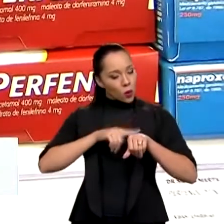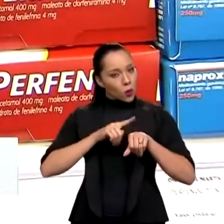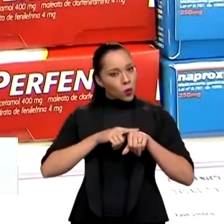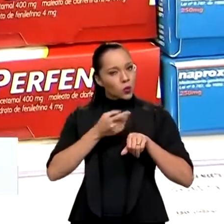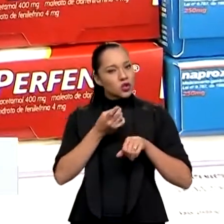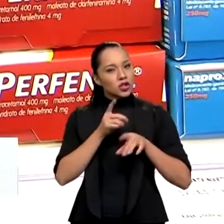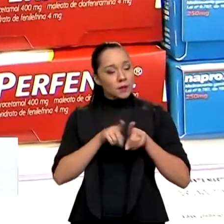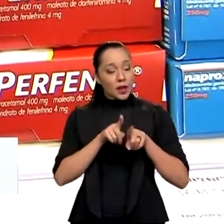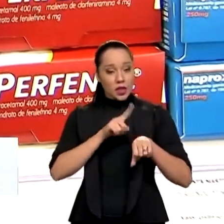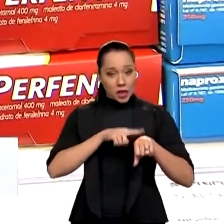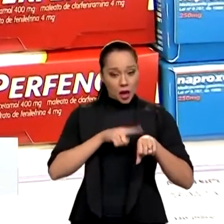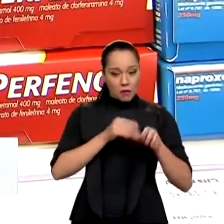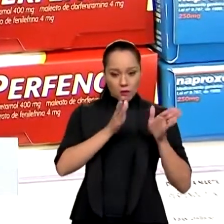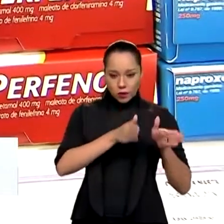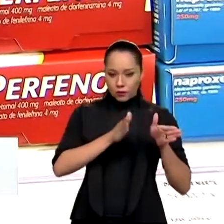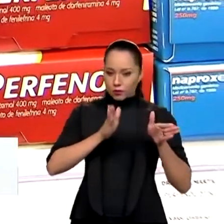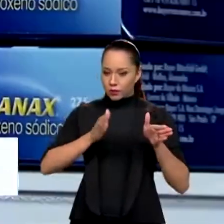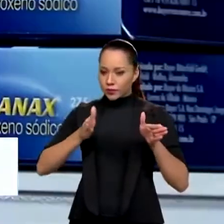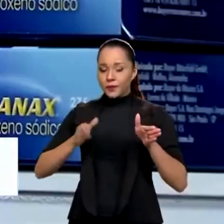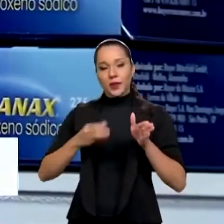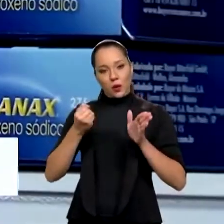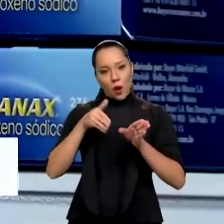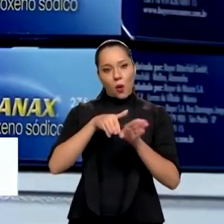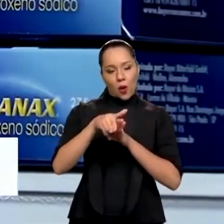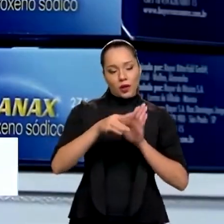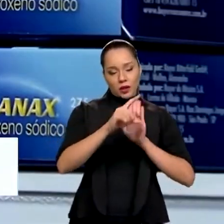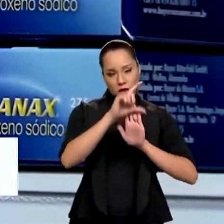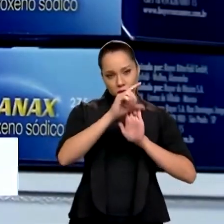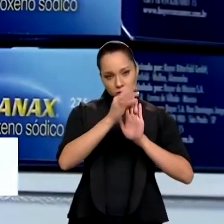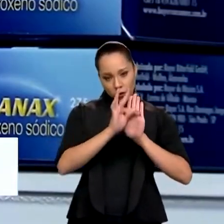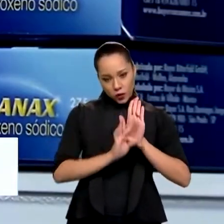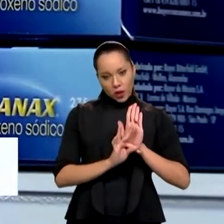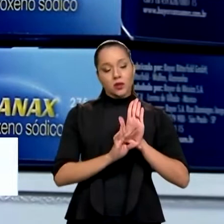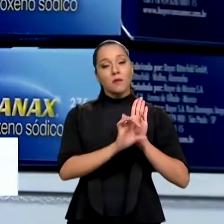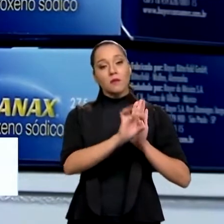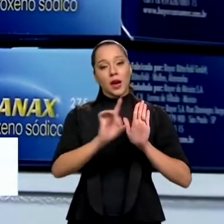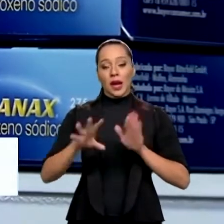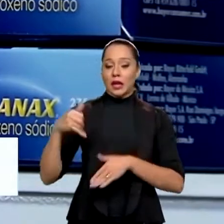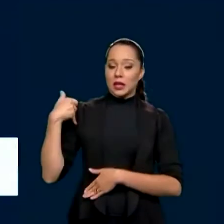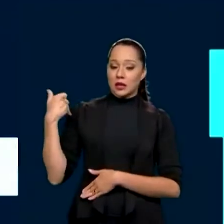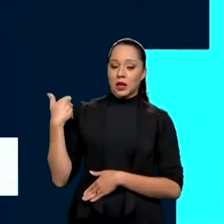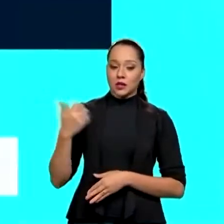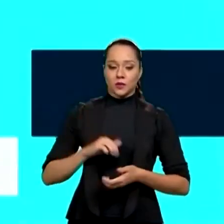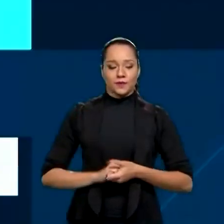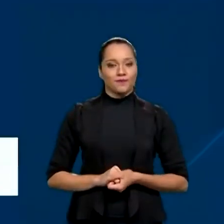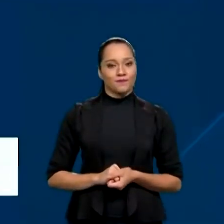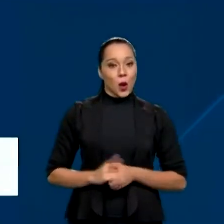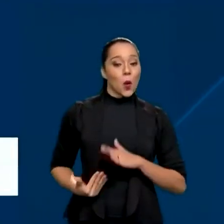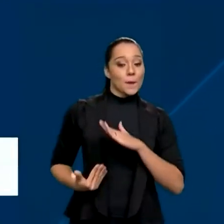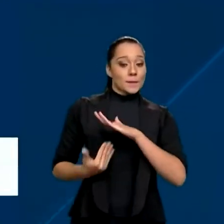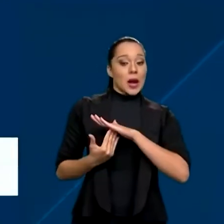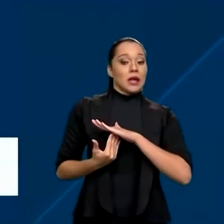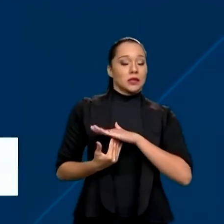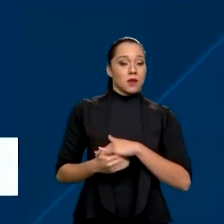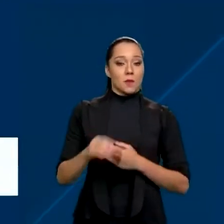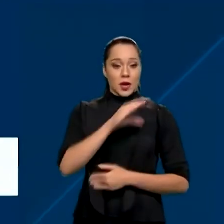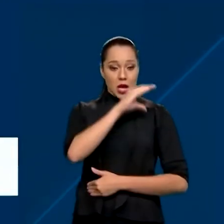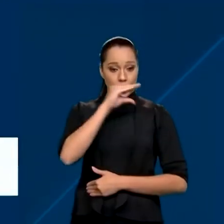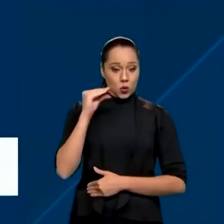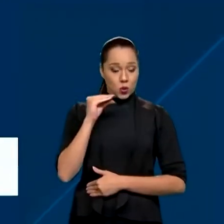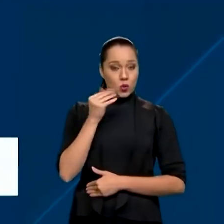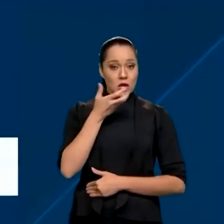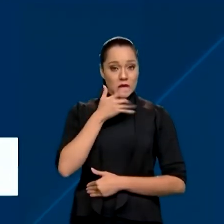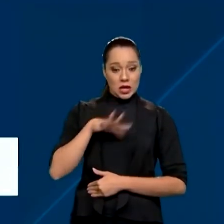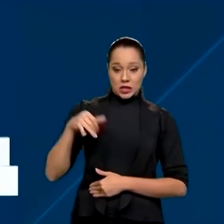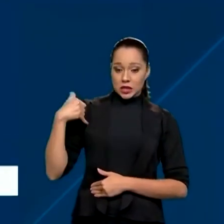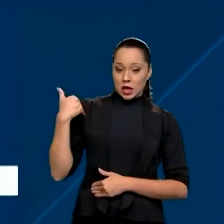e o intervalo entre as doses, conforme as orientações da bula para cada faixa etária. A dose máxima para adultos e crianças